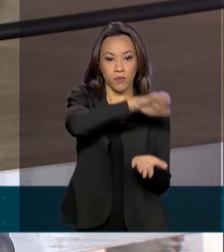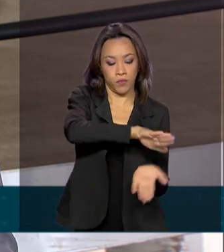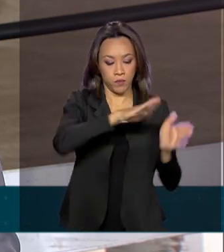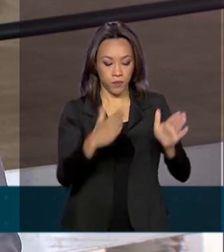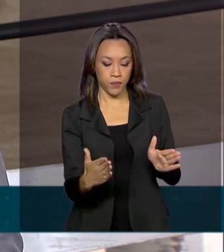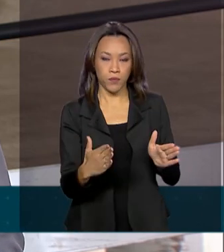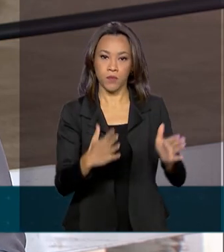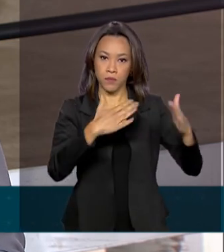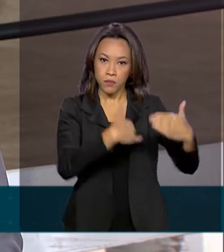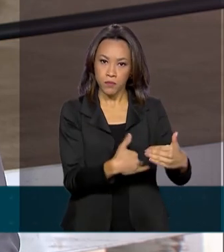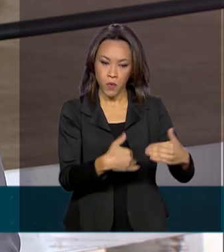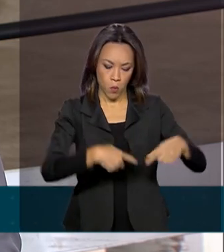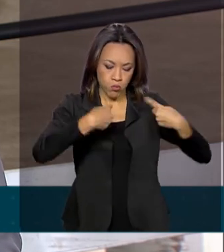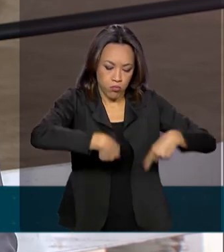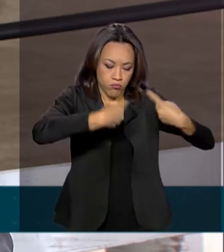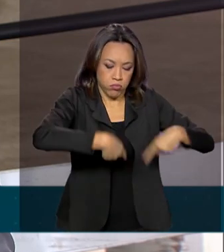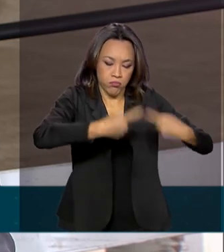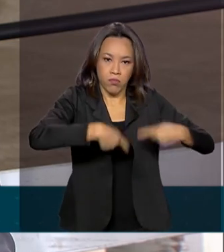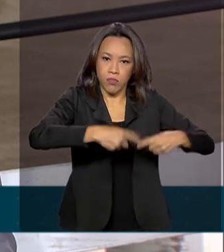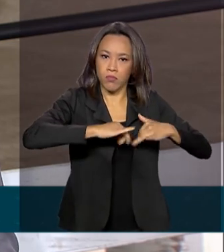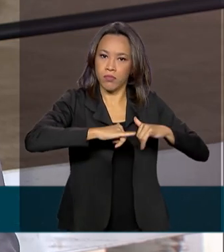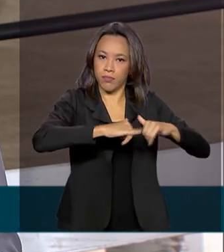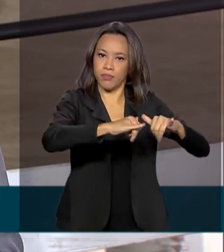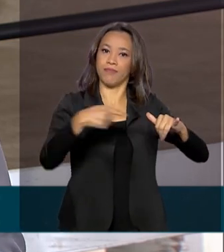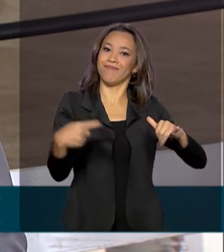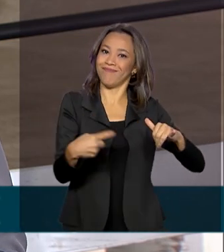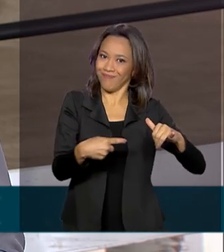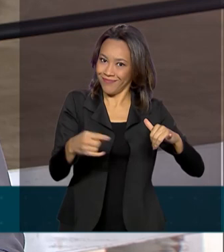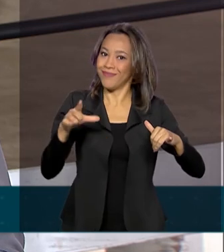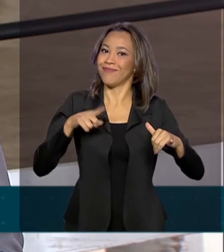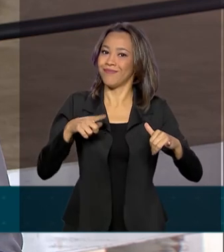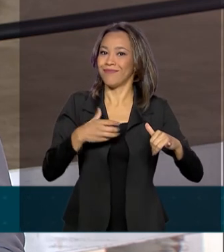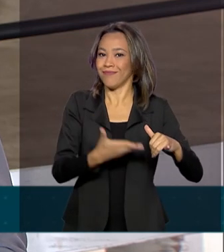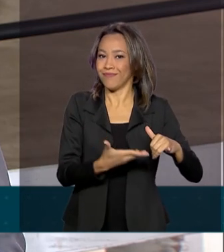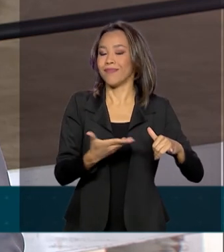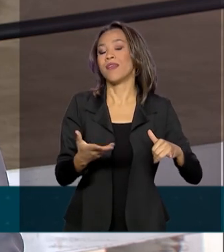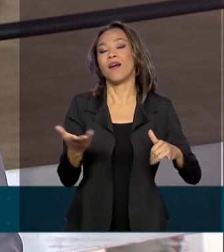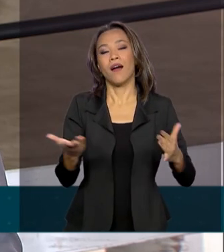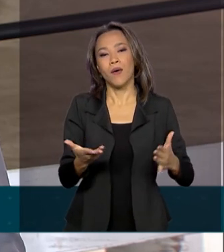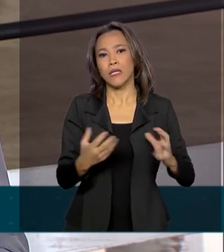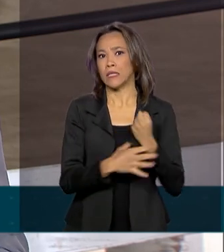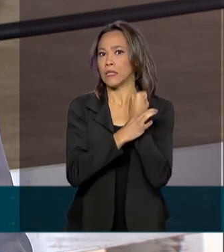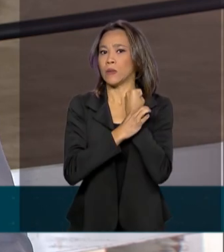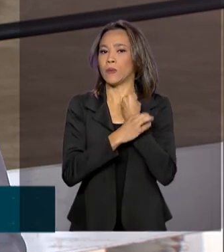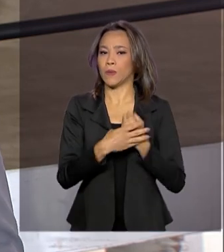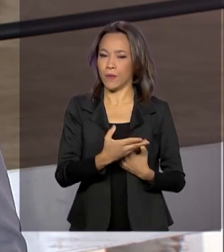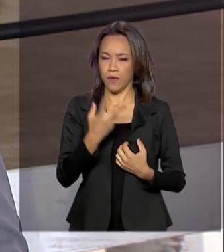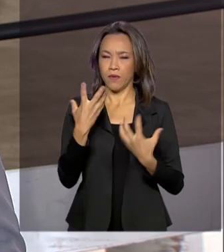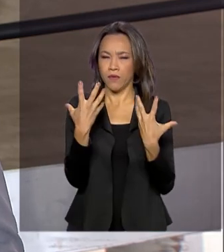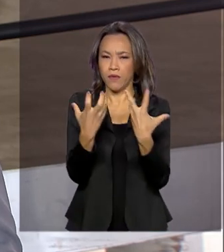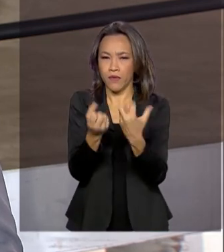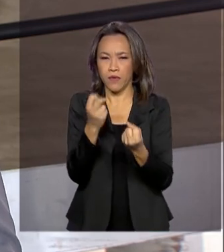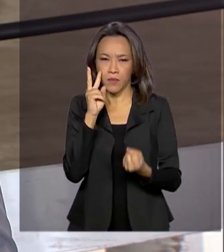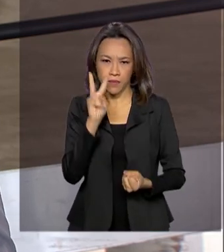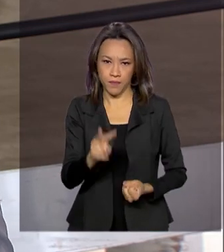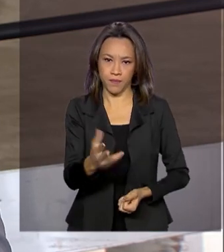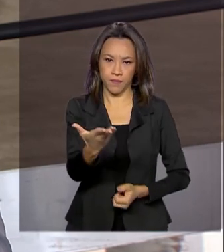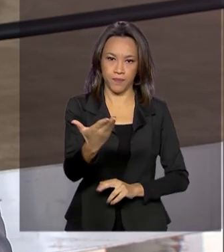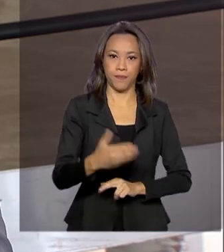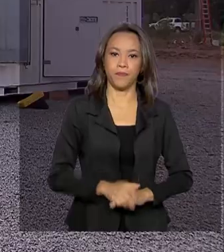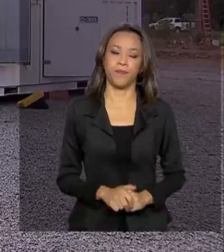o sistema elétrico do Estado agora conta com uma geração de energia bem mais segura. Vamos conferir na reportagem.